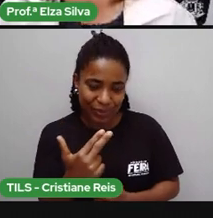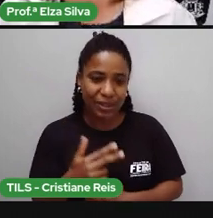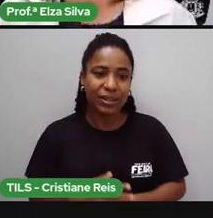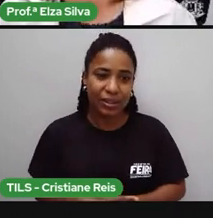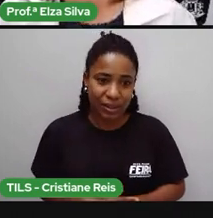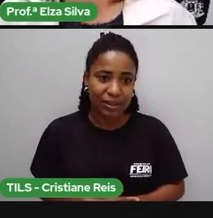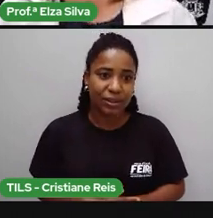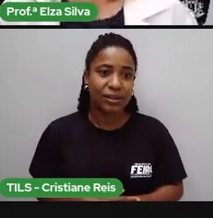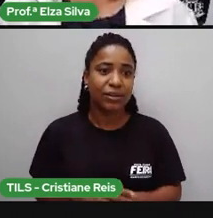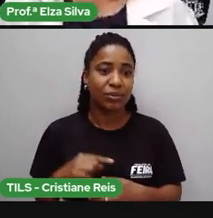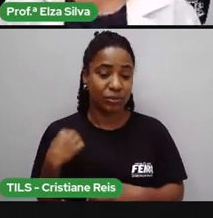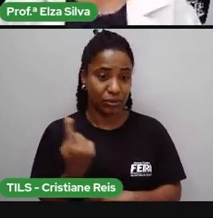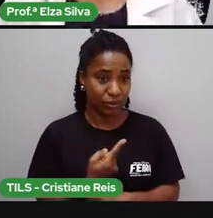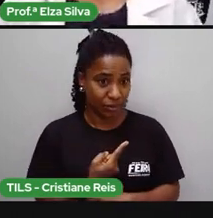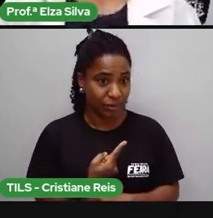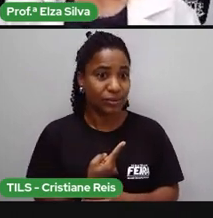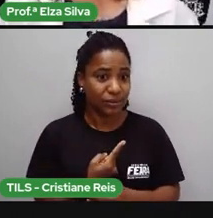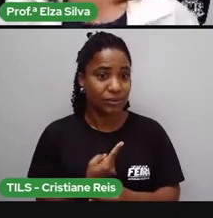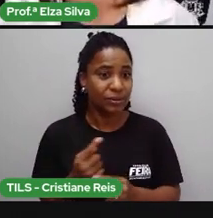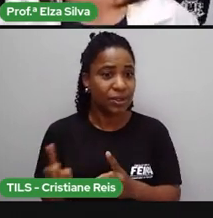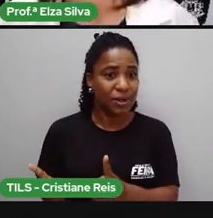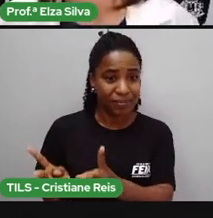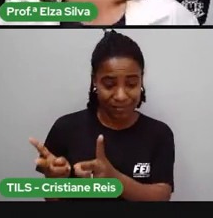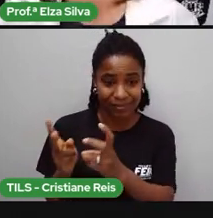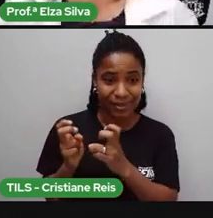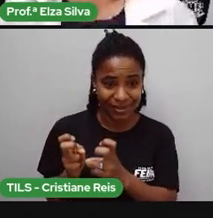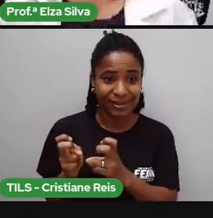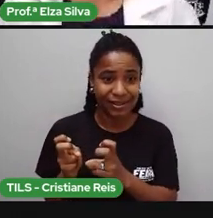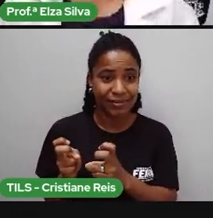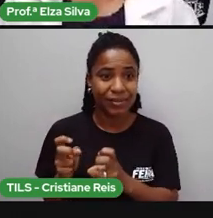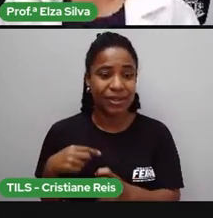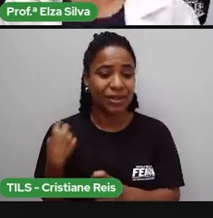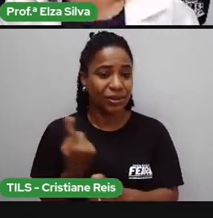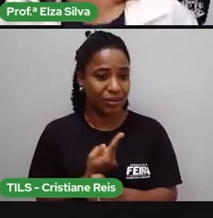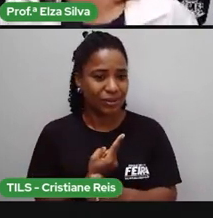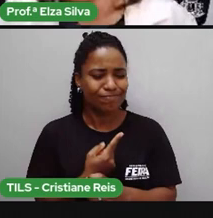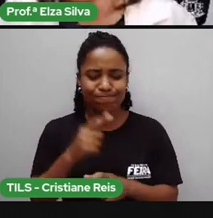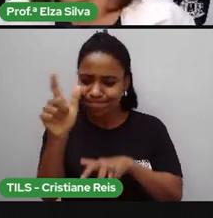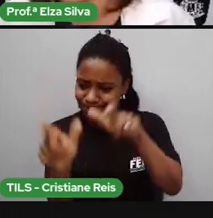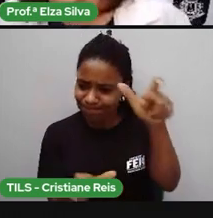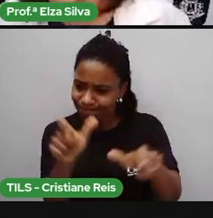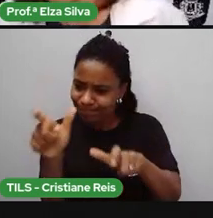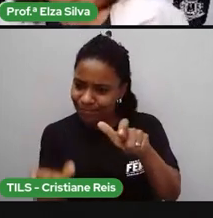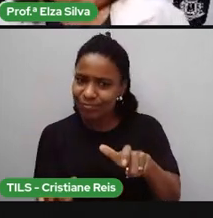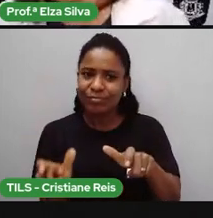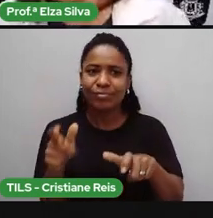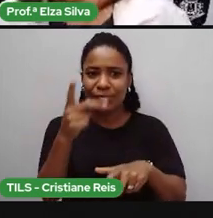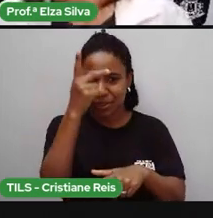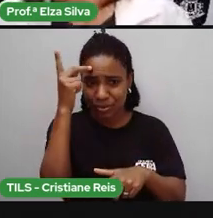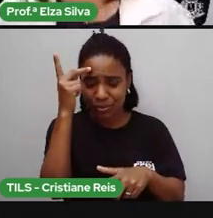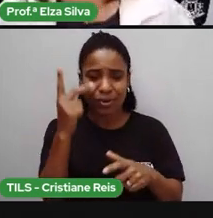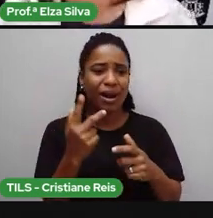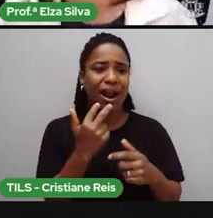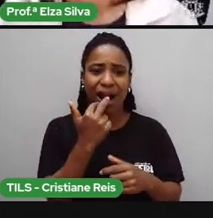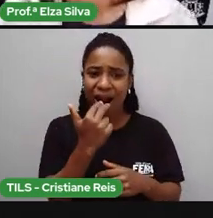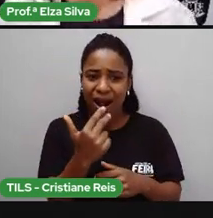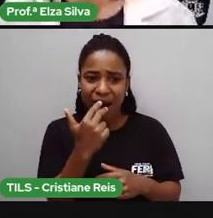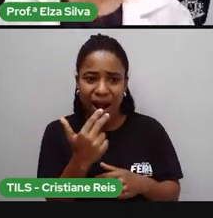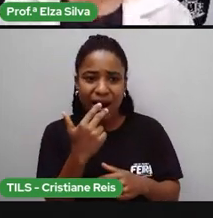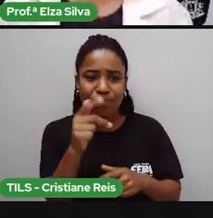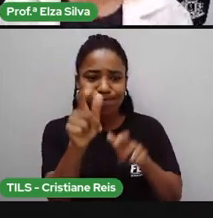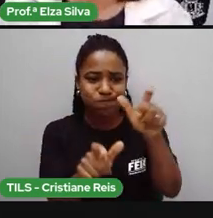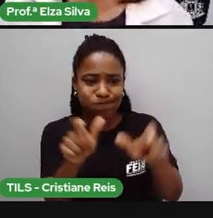como algo inerente à natureza humana, como algo muito natural, um mundo